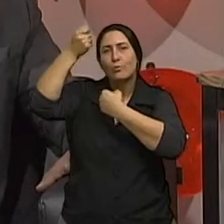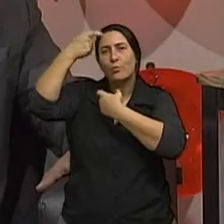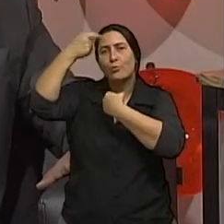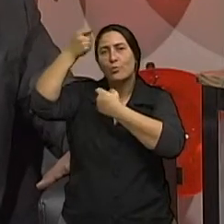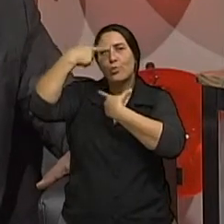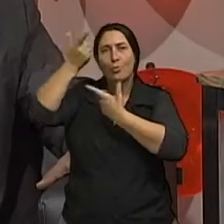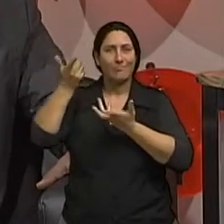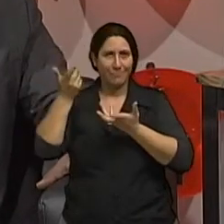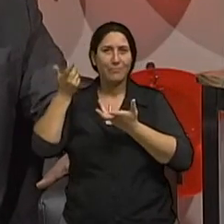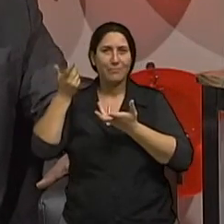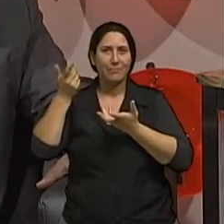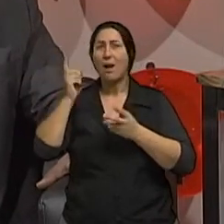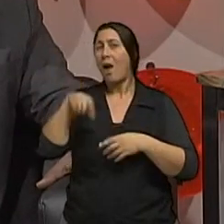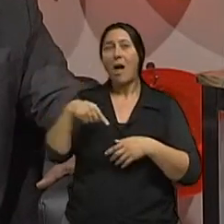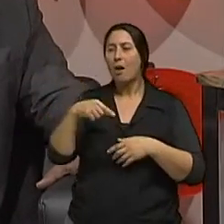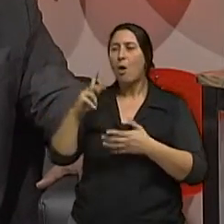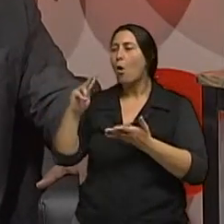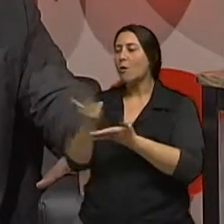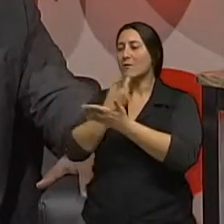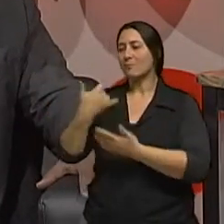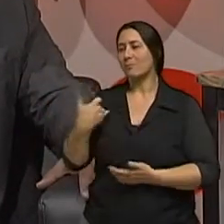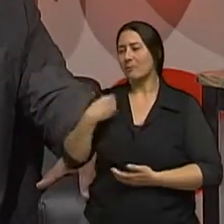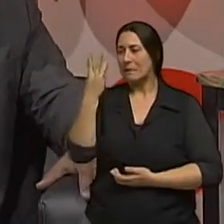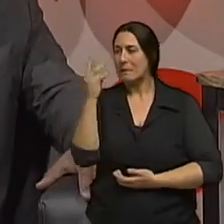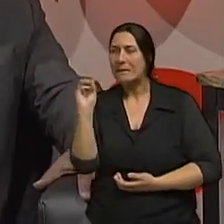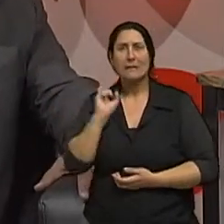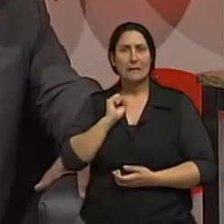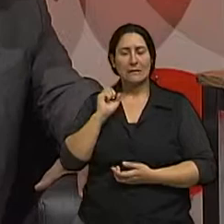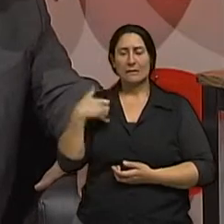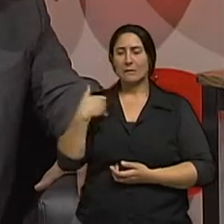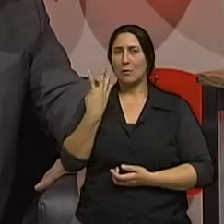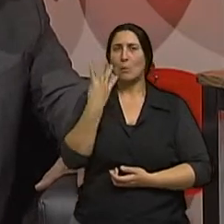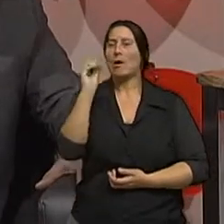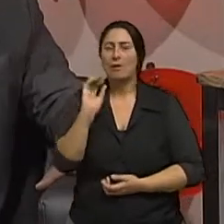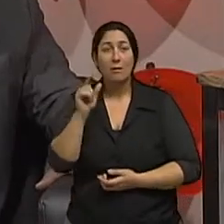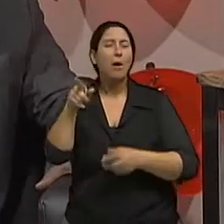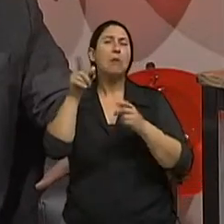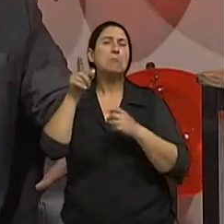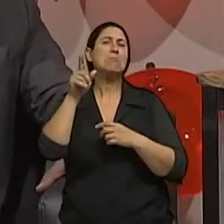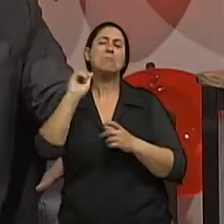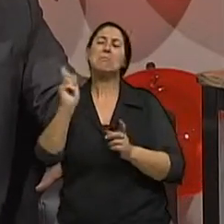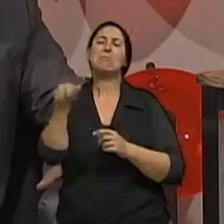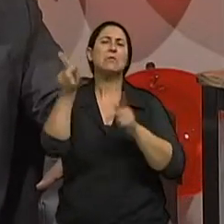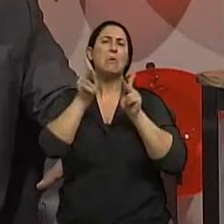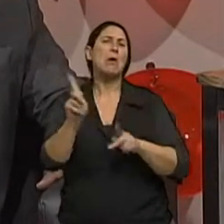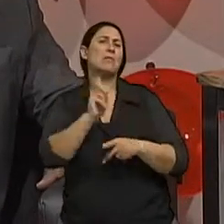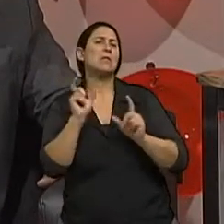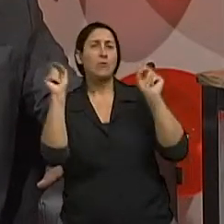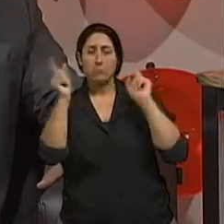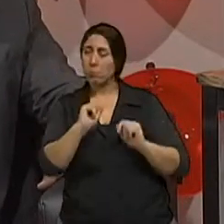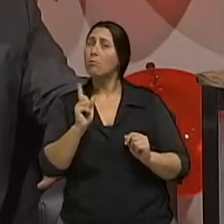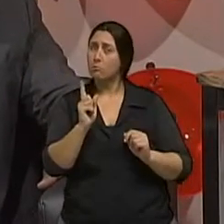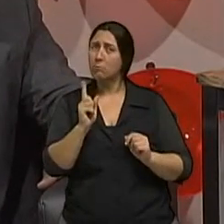desenvolve em um jovem de 30 anos, em um jovem de uma pessoa de 40, um adulto de 40 anos, não foi porque no ano passado